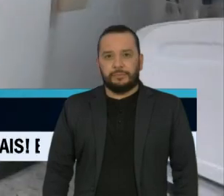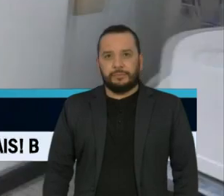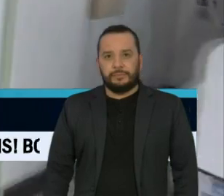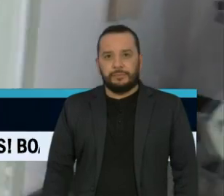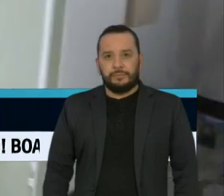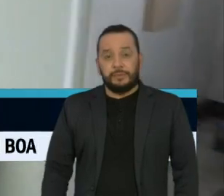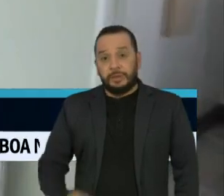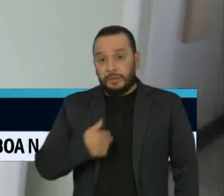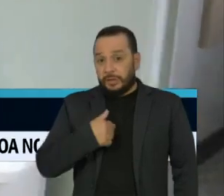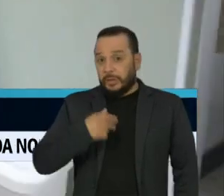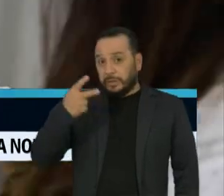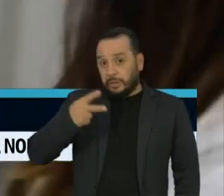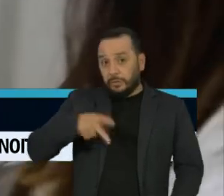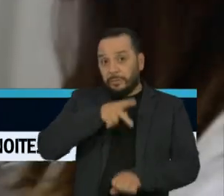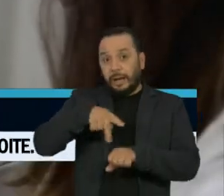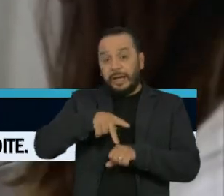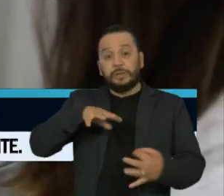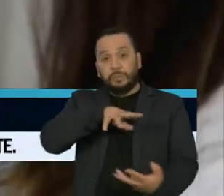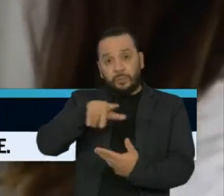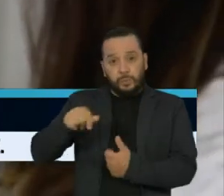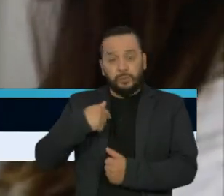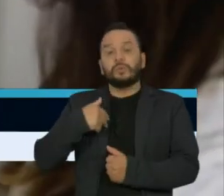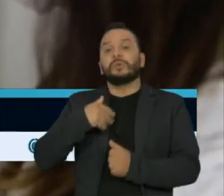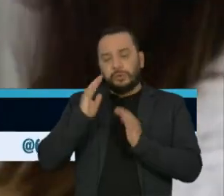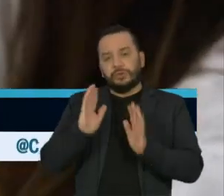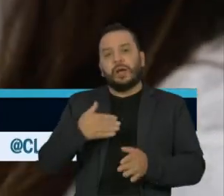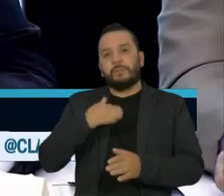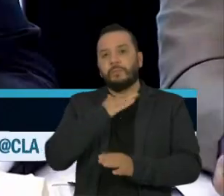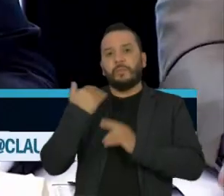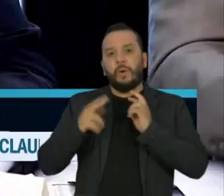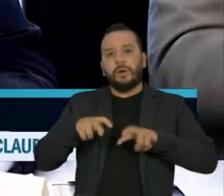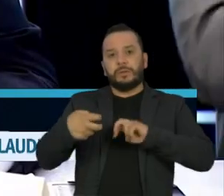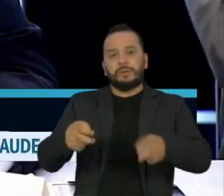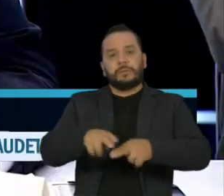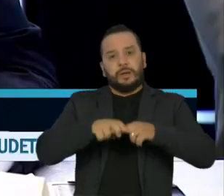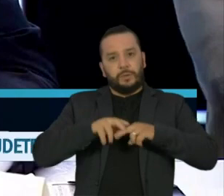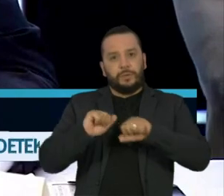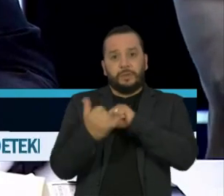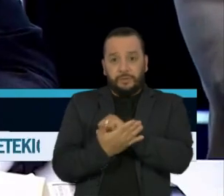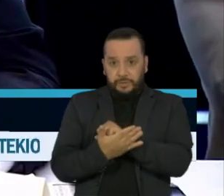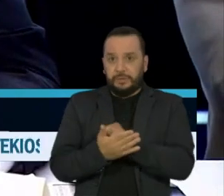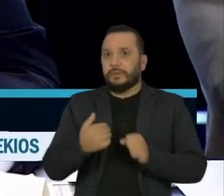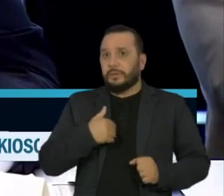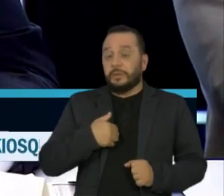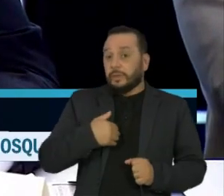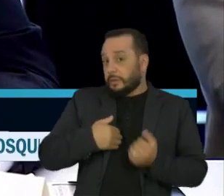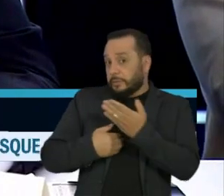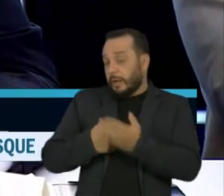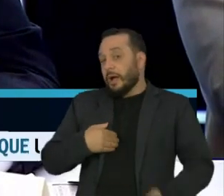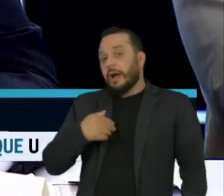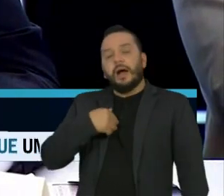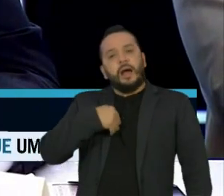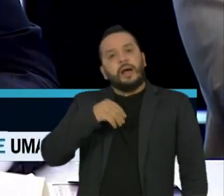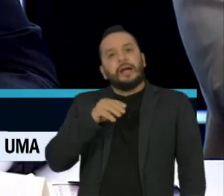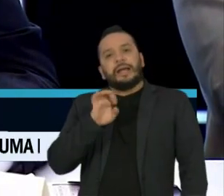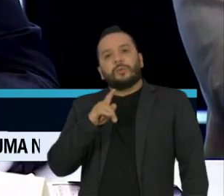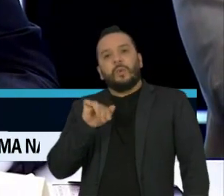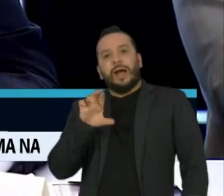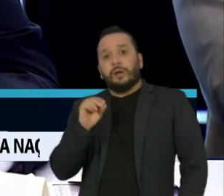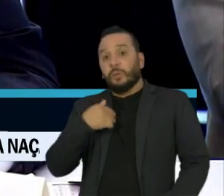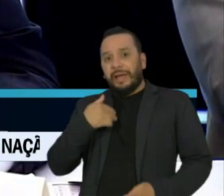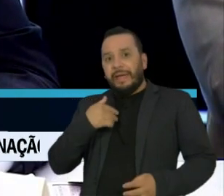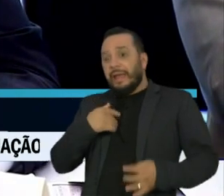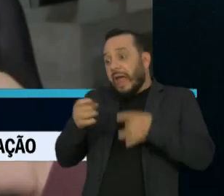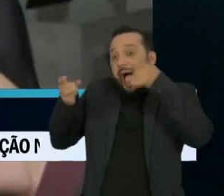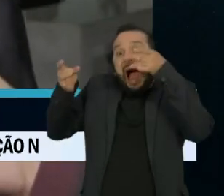vai tornar o segundo país no mundo em mortes por covid-19. Pazuello, que não largou a farda, está sendo pressionado para